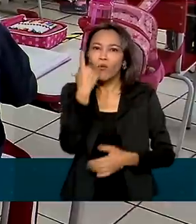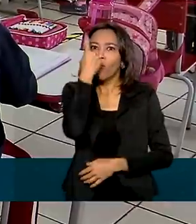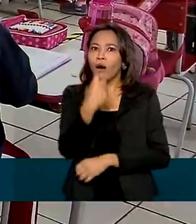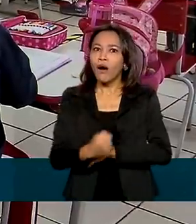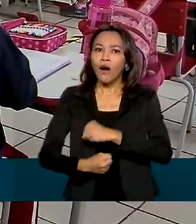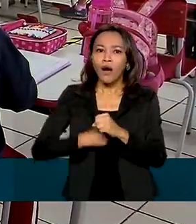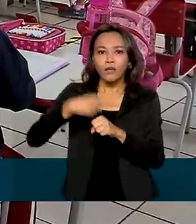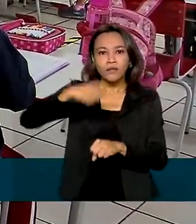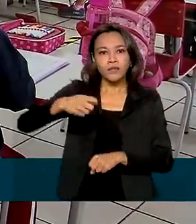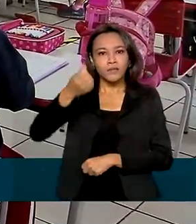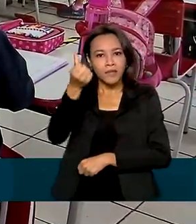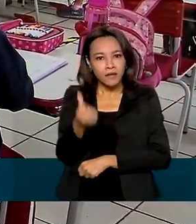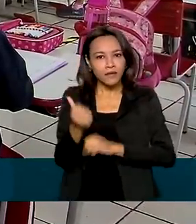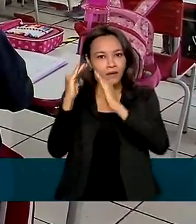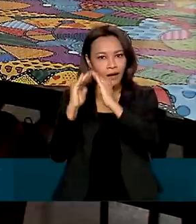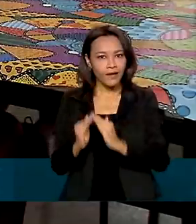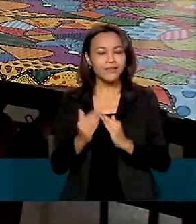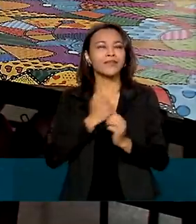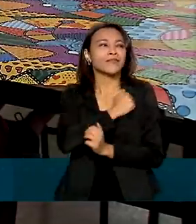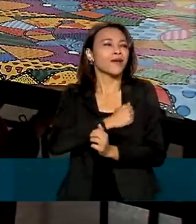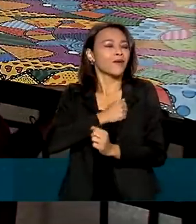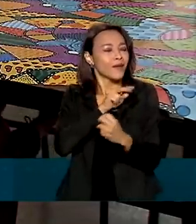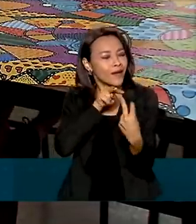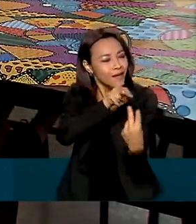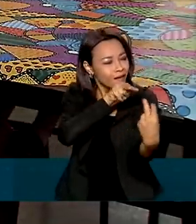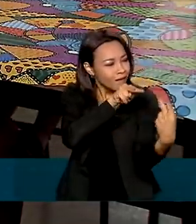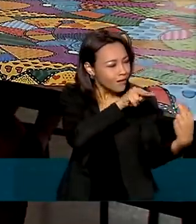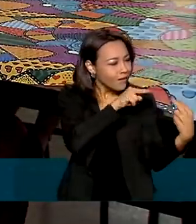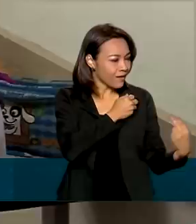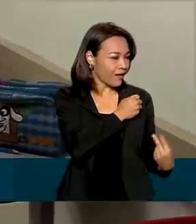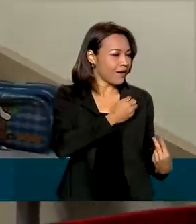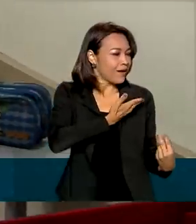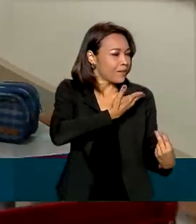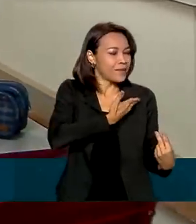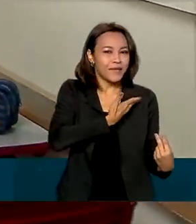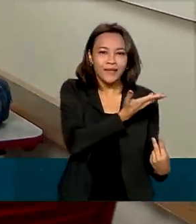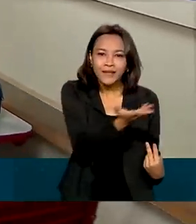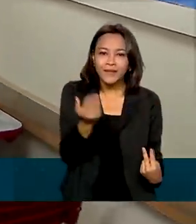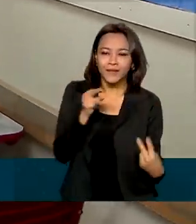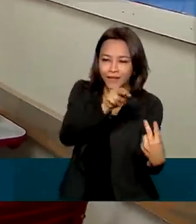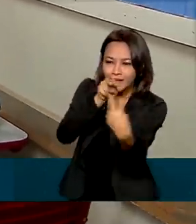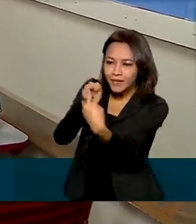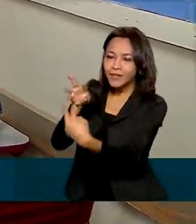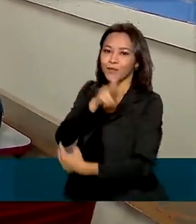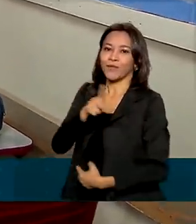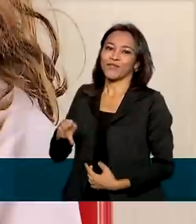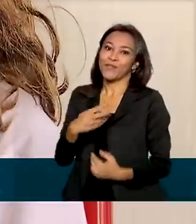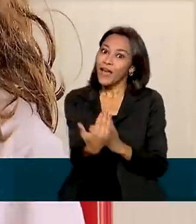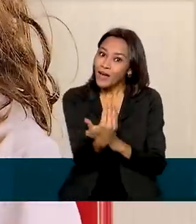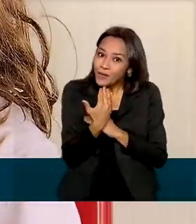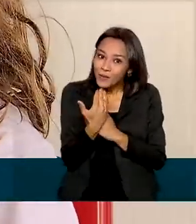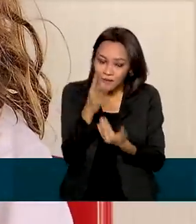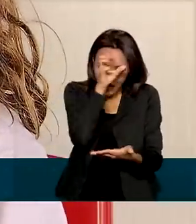casa, é hora de matar a saudade dos amigos, dos professores e da ajudinha na hora de aprender.